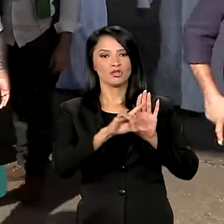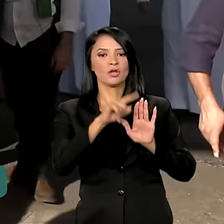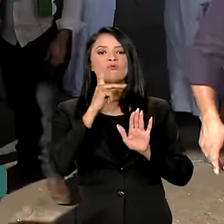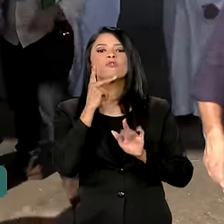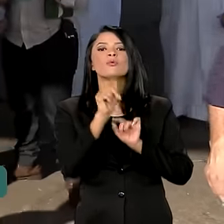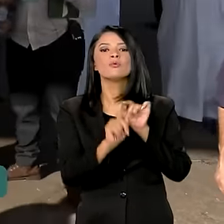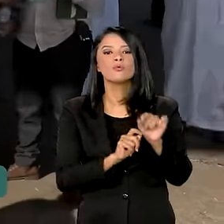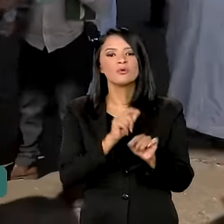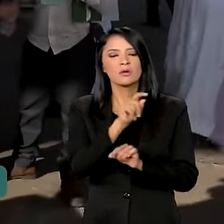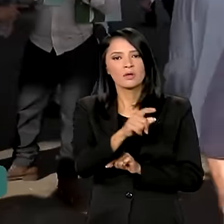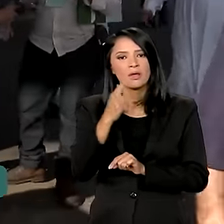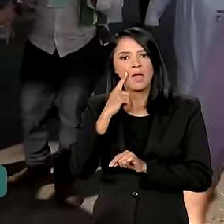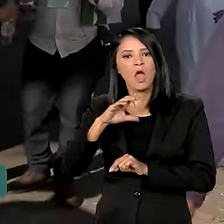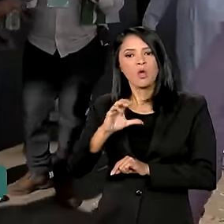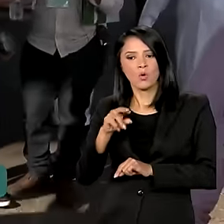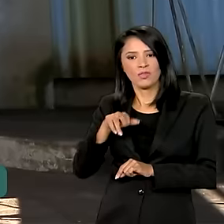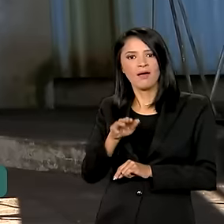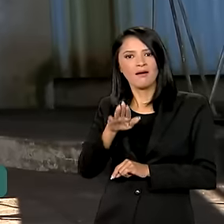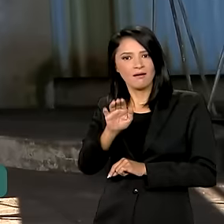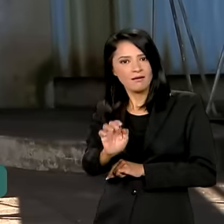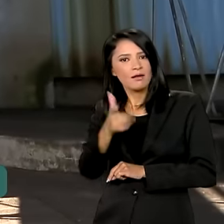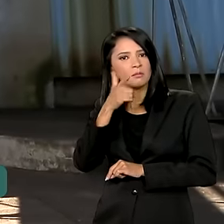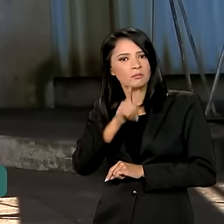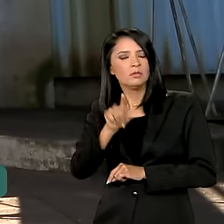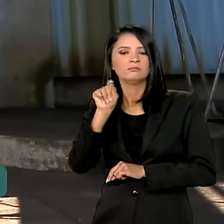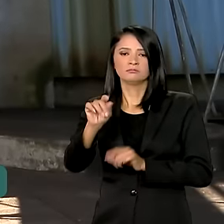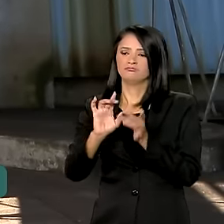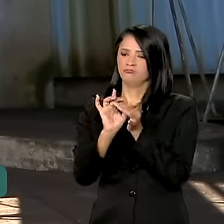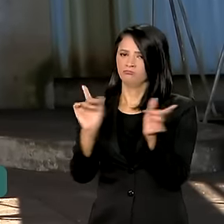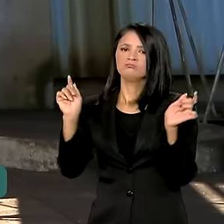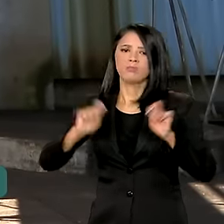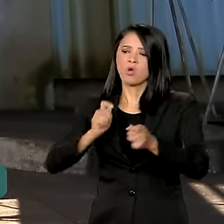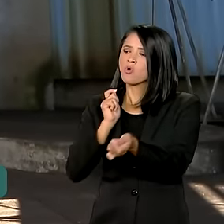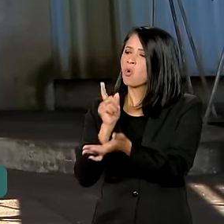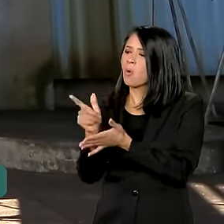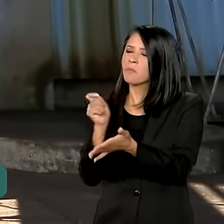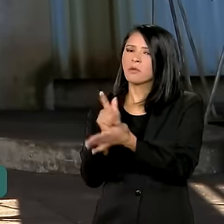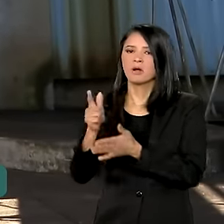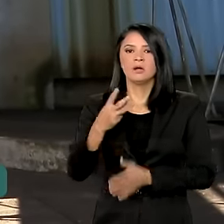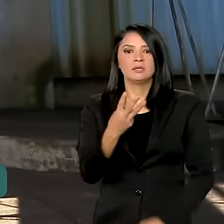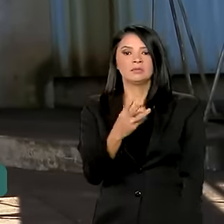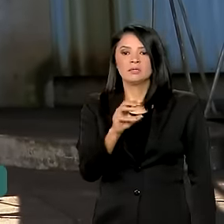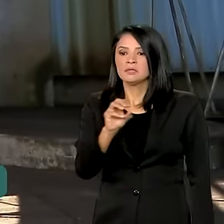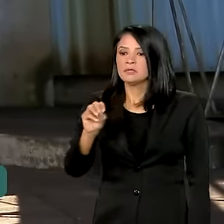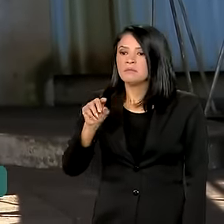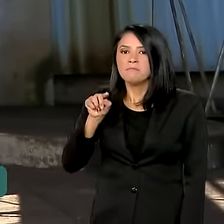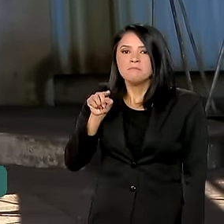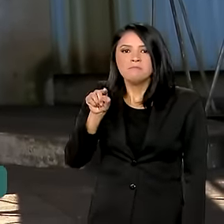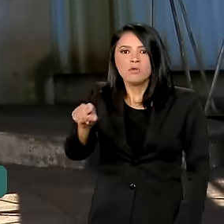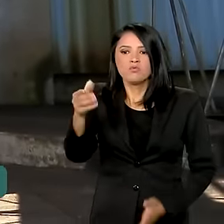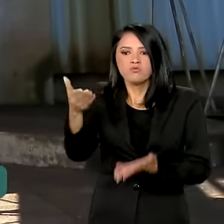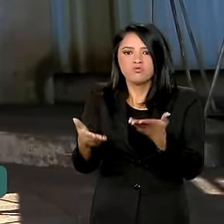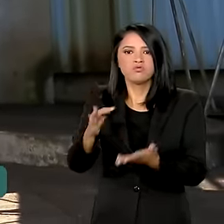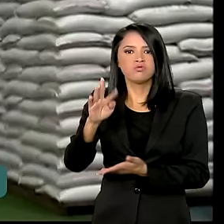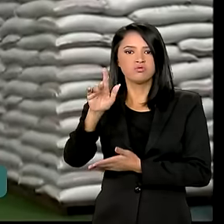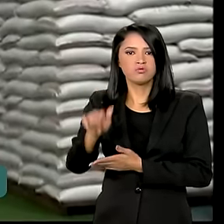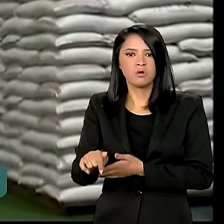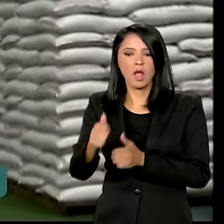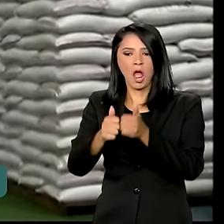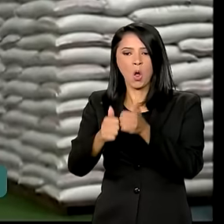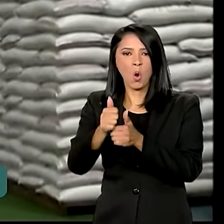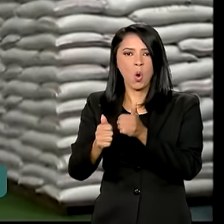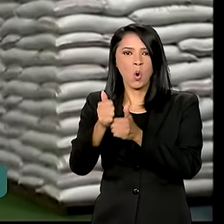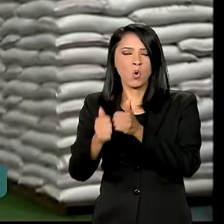Companhia Nacional de Abastecimento, a Conab, está autorizada a comprar 300 mil toneladas de arroz importado.